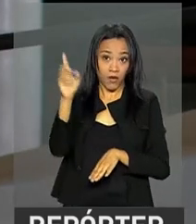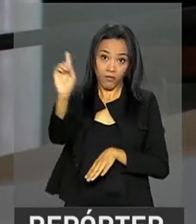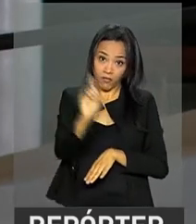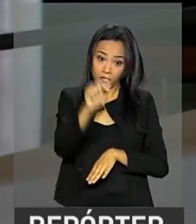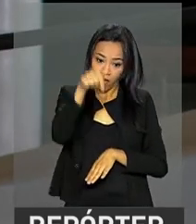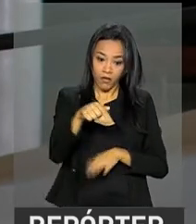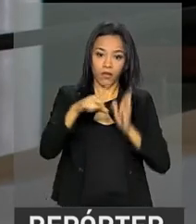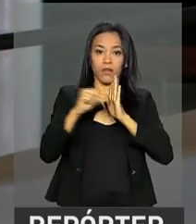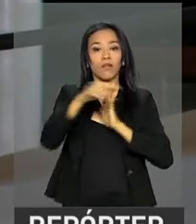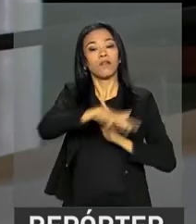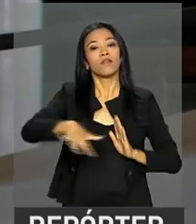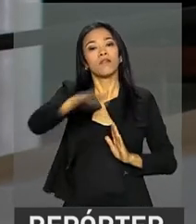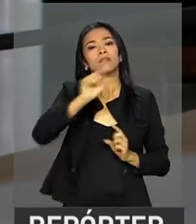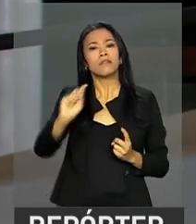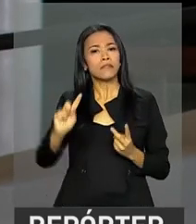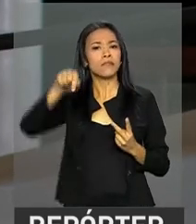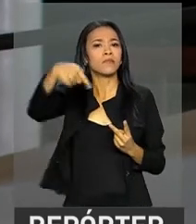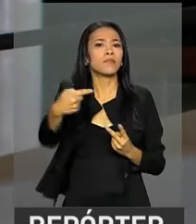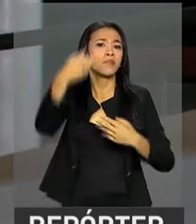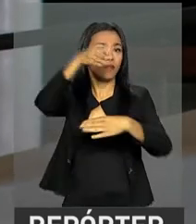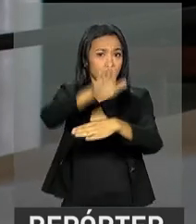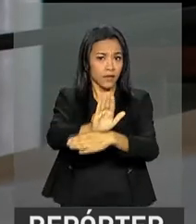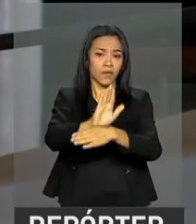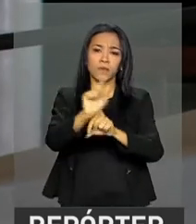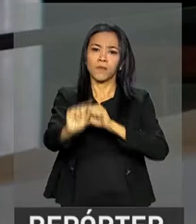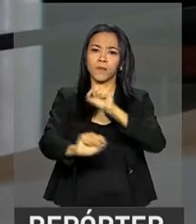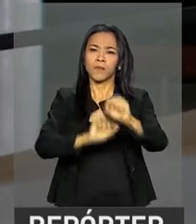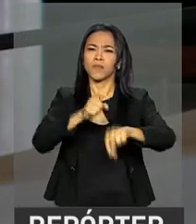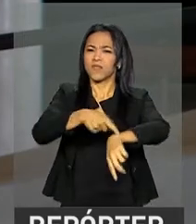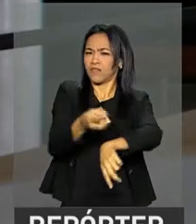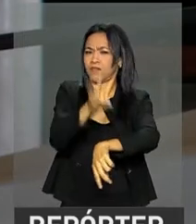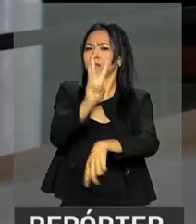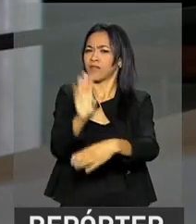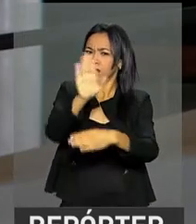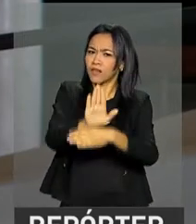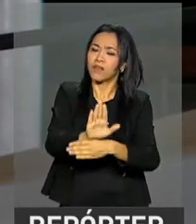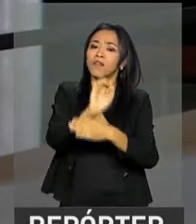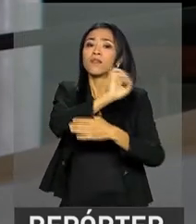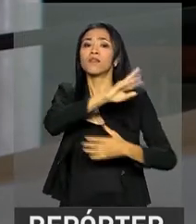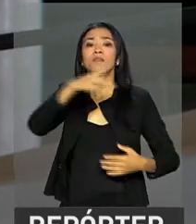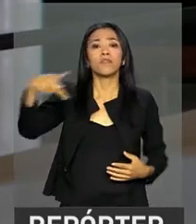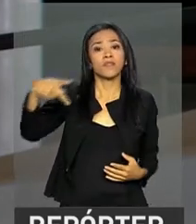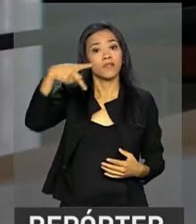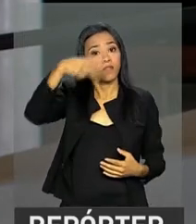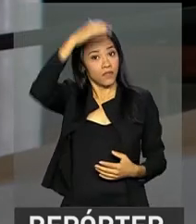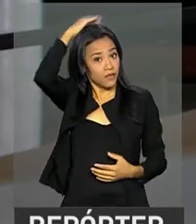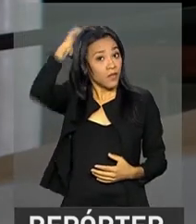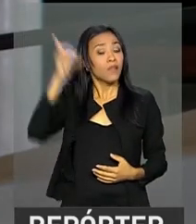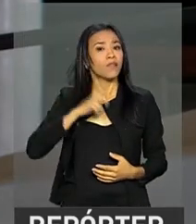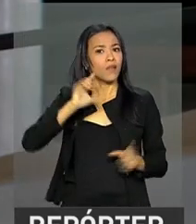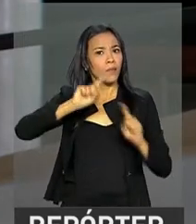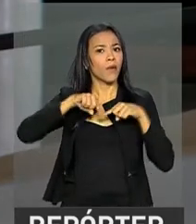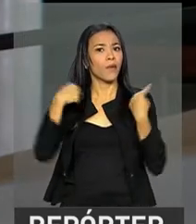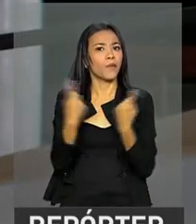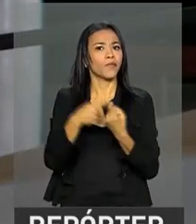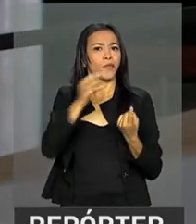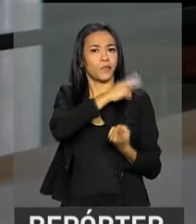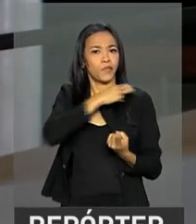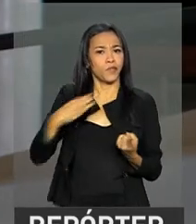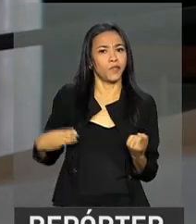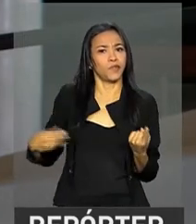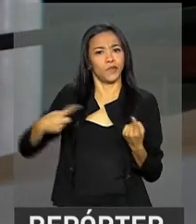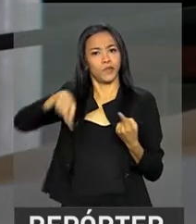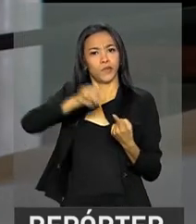no Palácio do Planalto. Daí, na parte da tarde, a partir das 3 horas da tarde, o presidente tem uma reunião com os ministros do